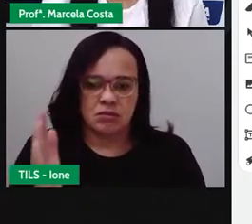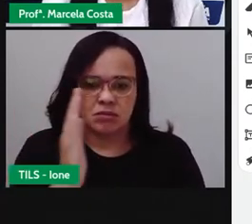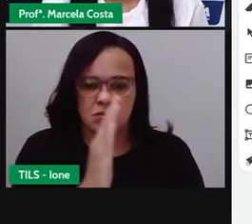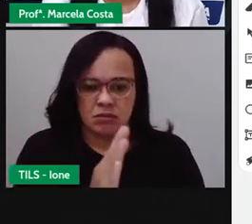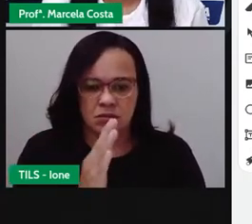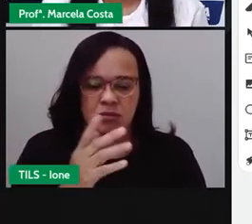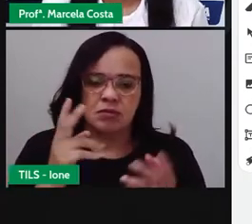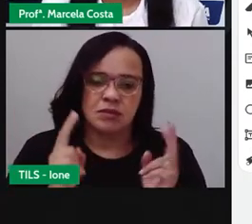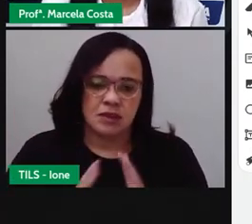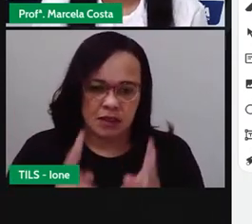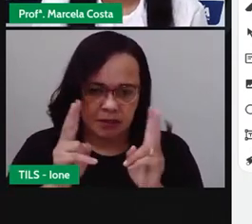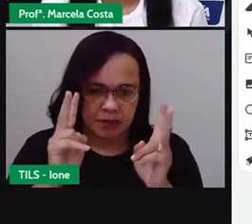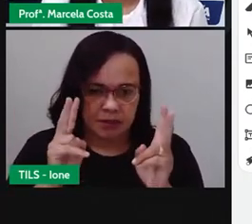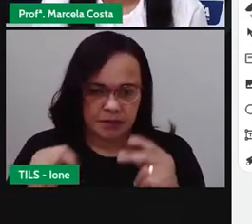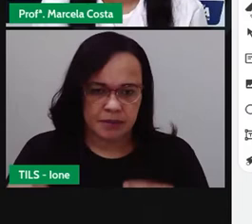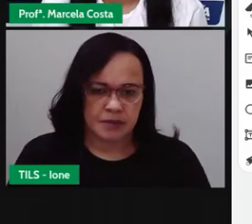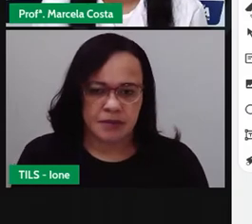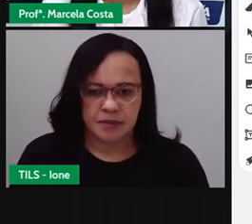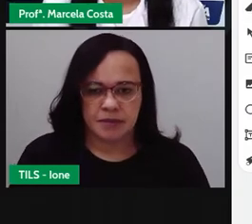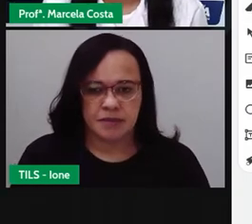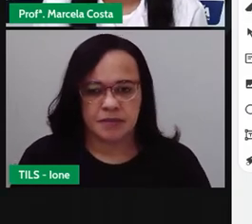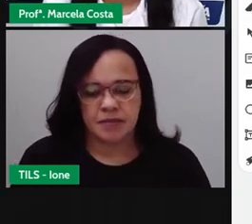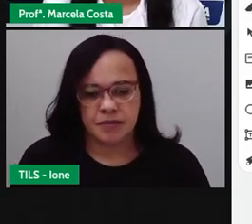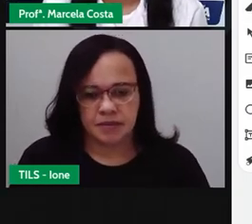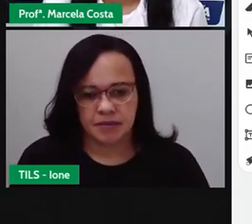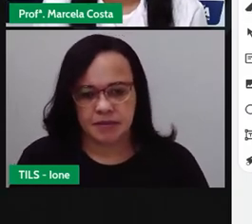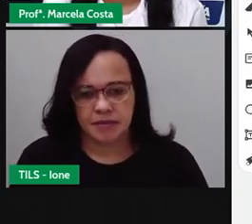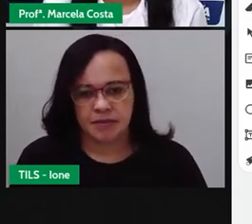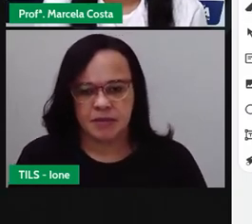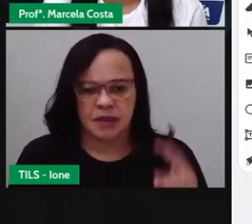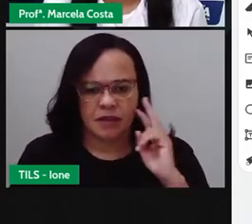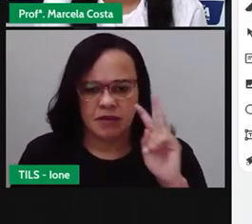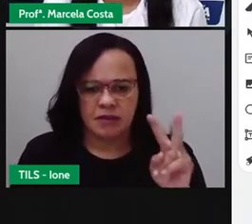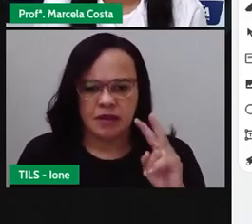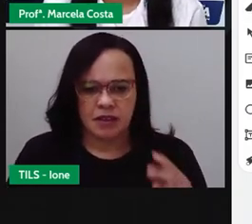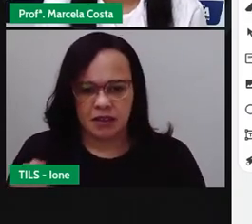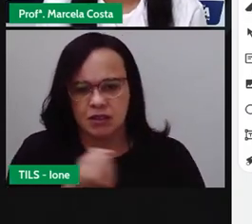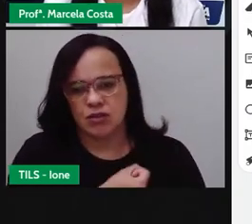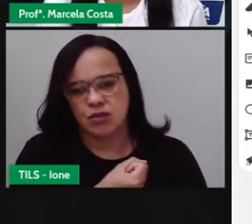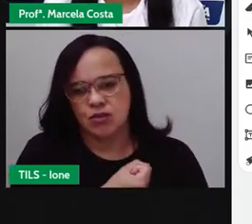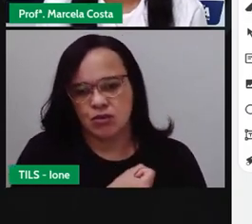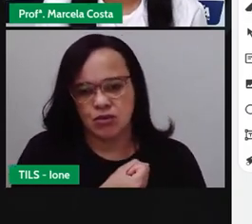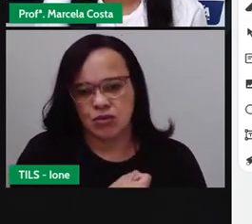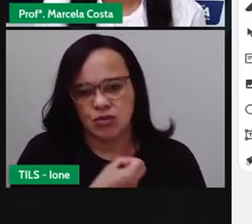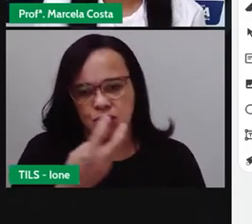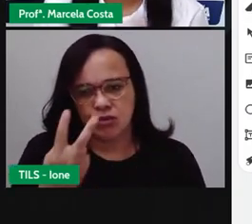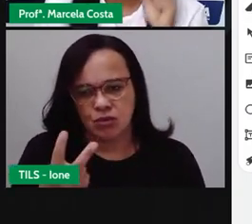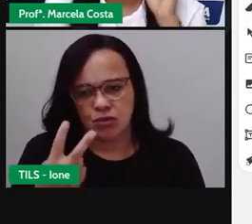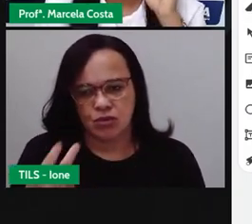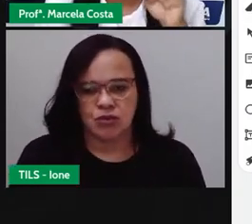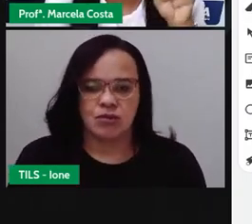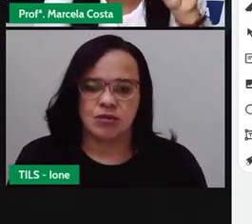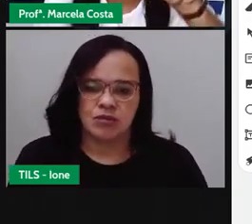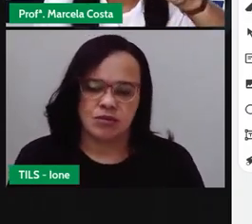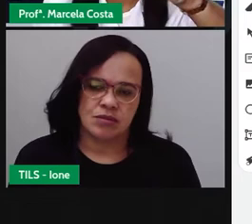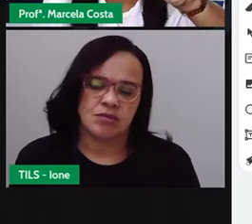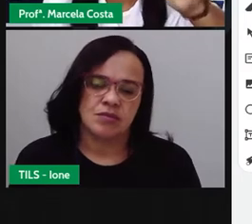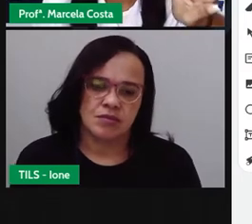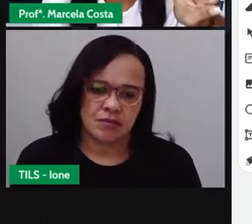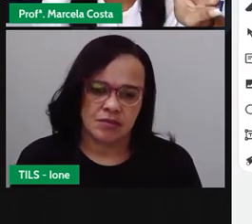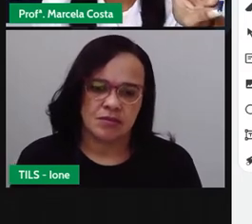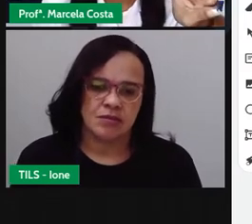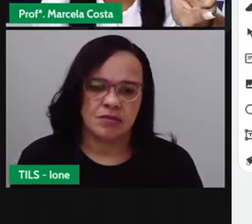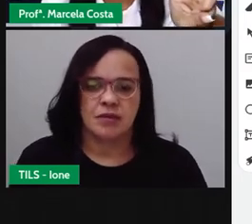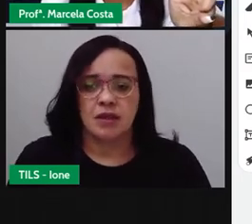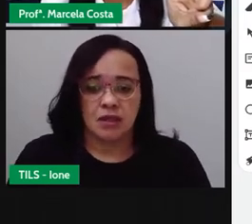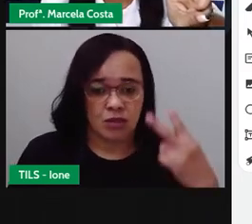Então, tenho aqui agora dois, dois traçados. Eu vou retirar um e o